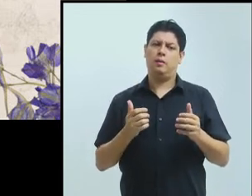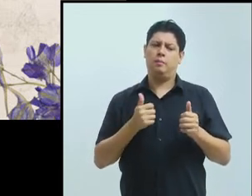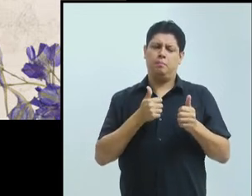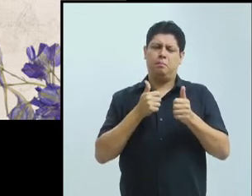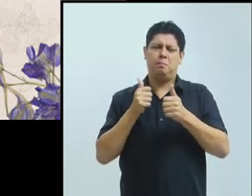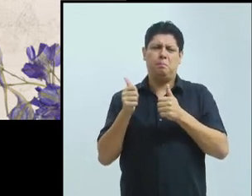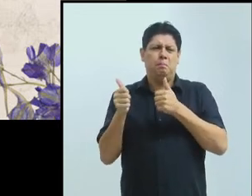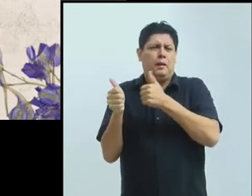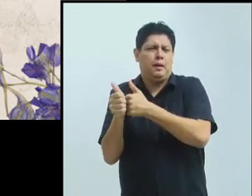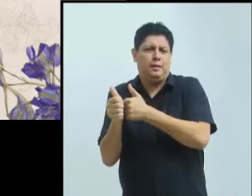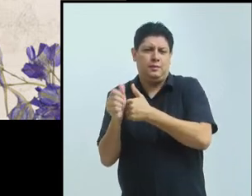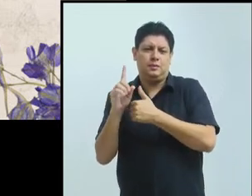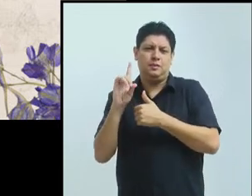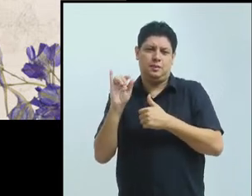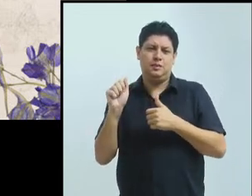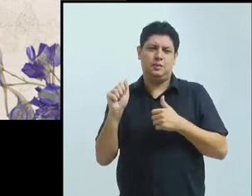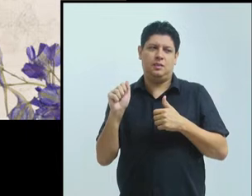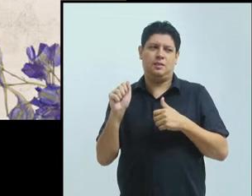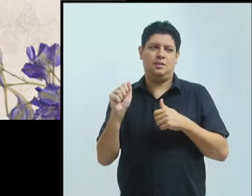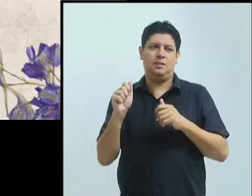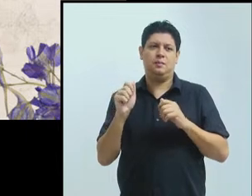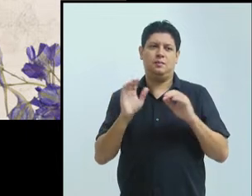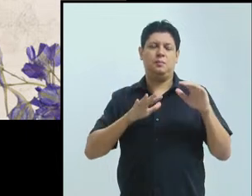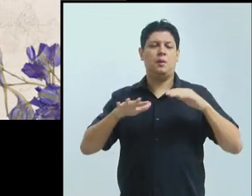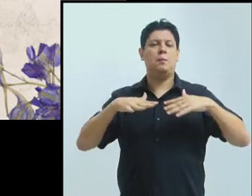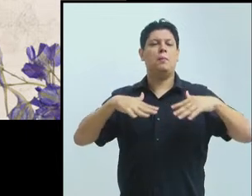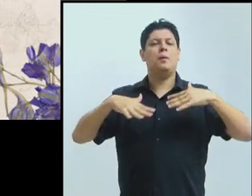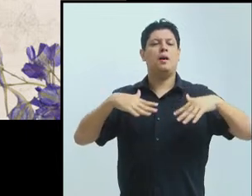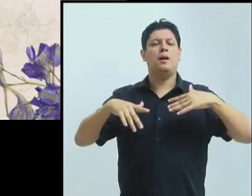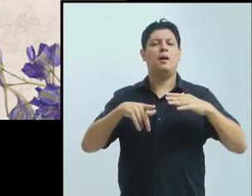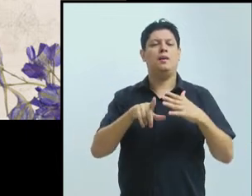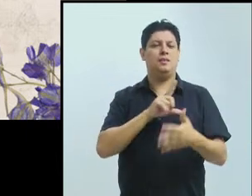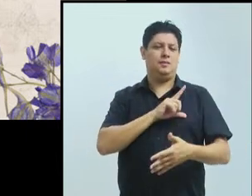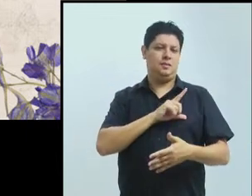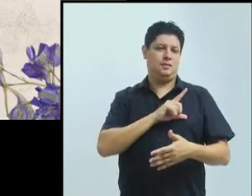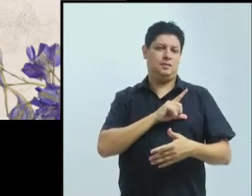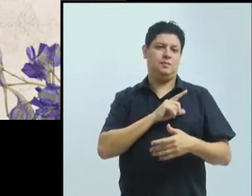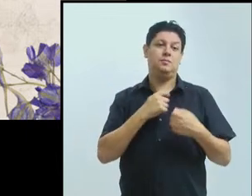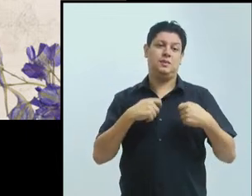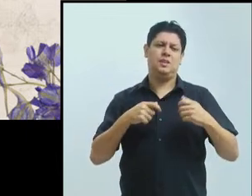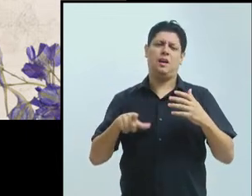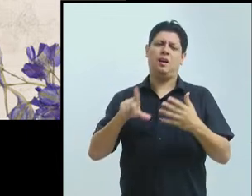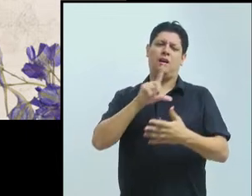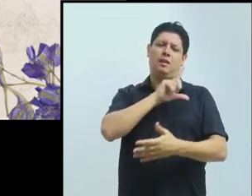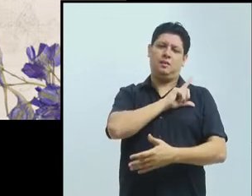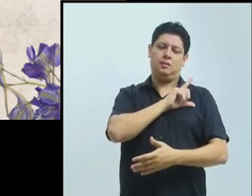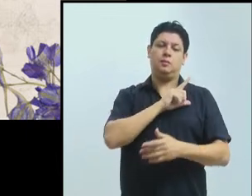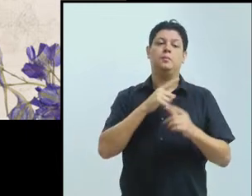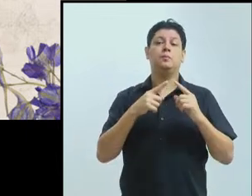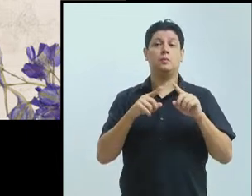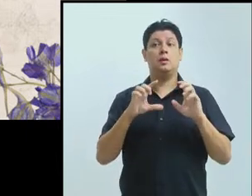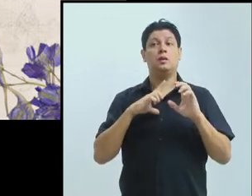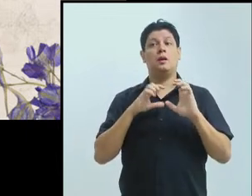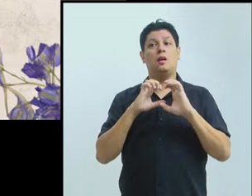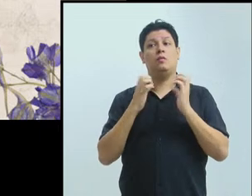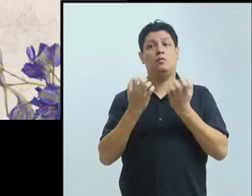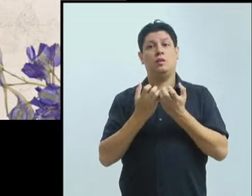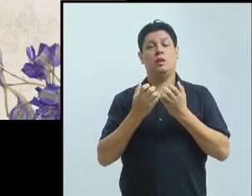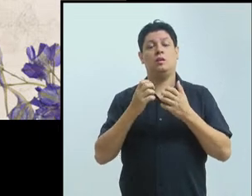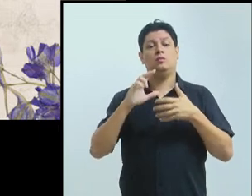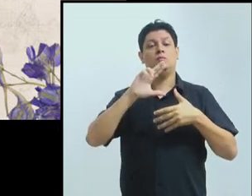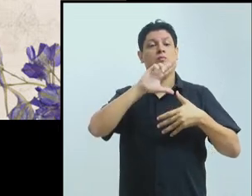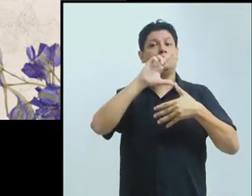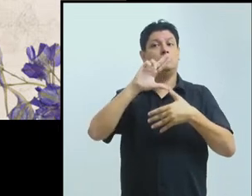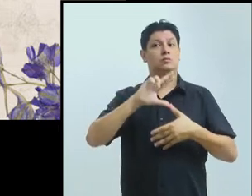Mas fiquem atentos que existem outros eventos na América do Sul, que é mais perto, é mais